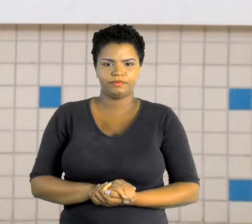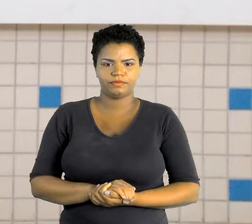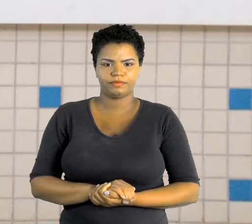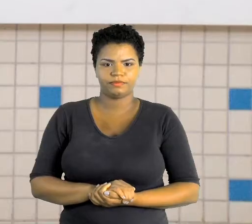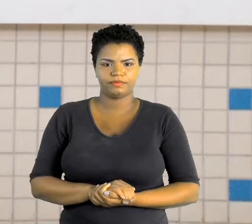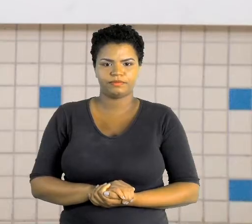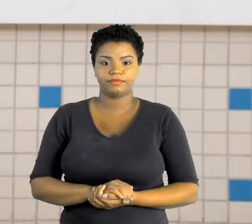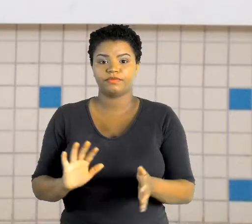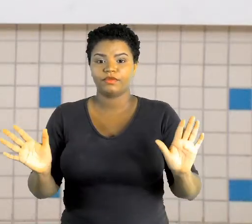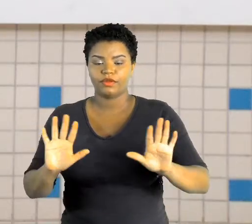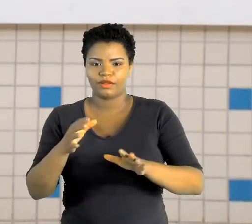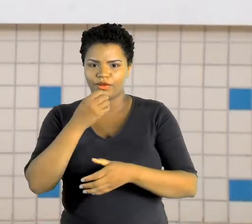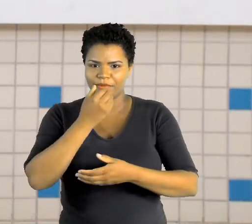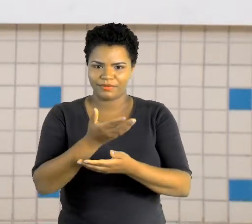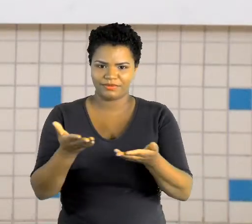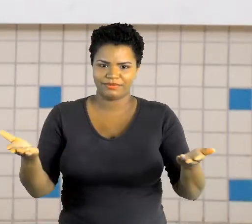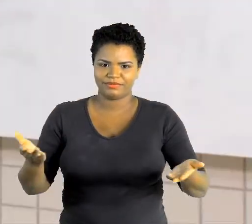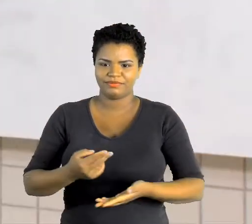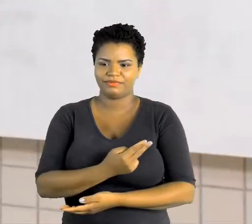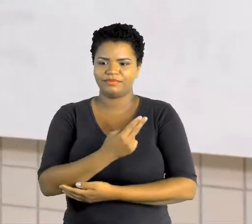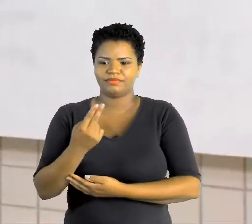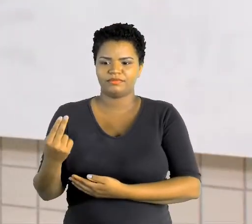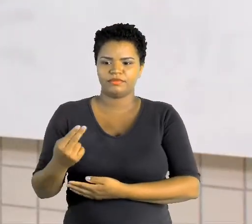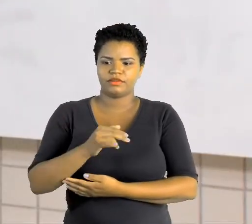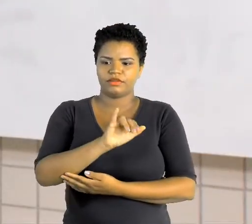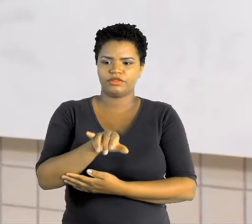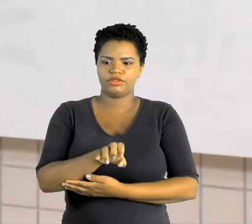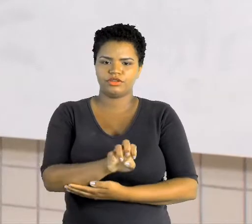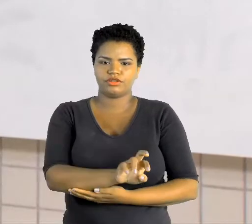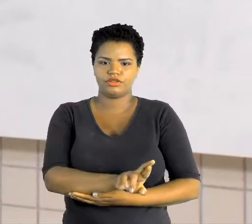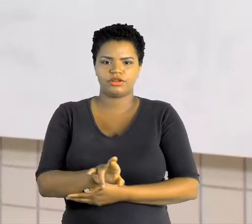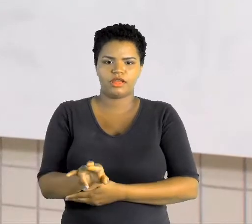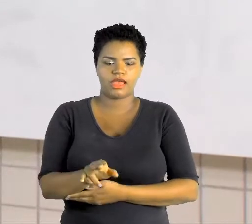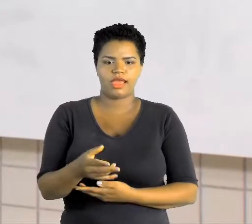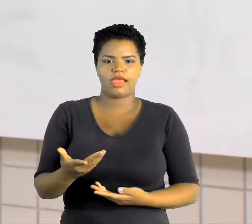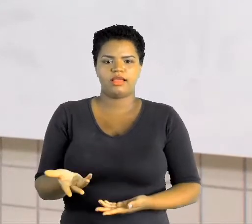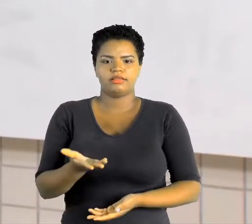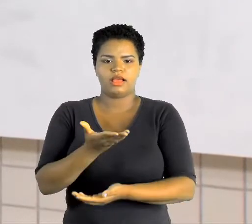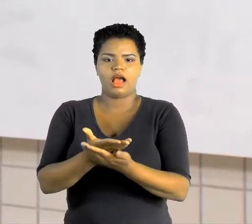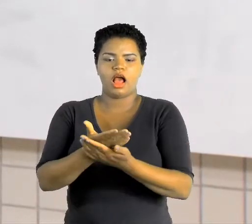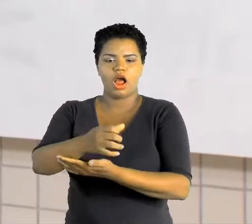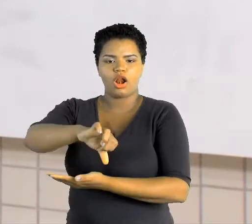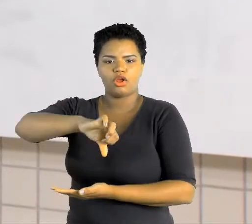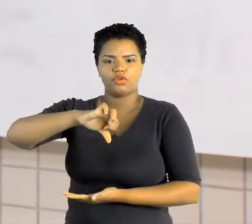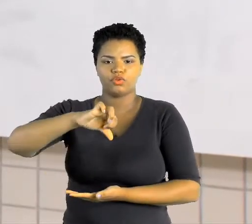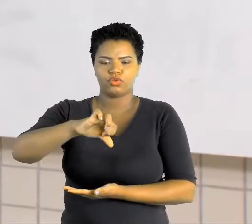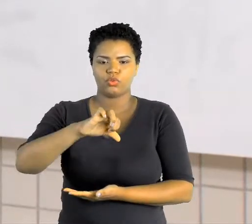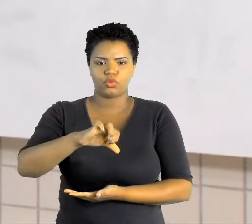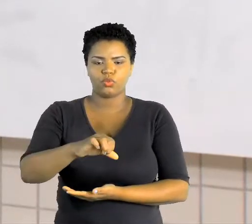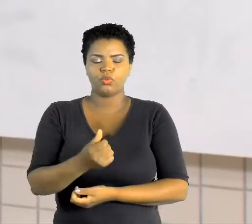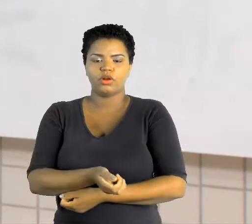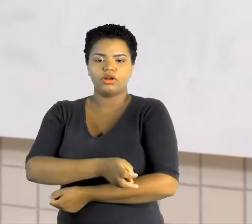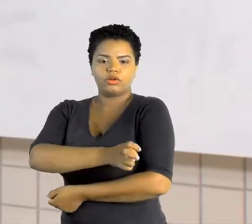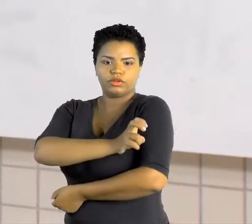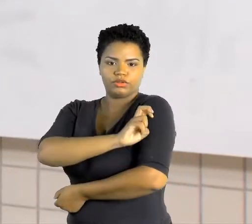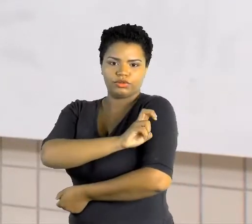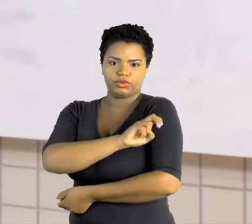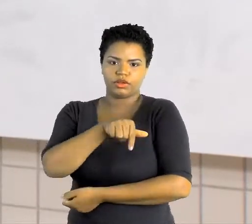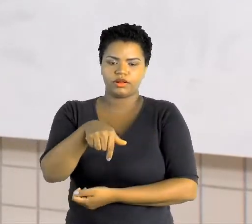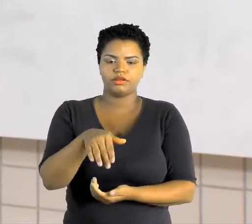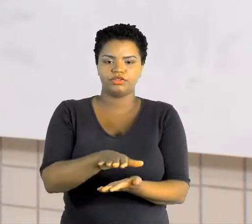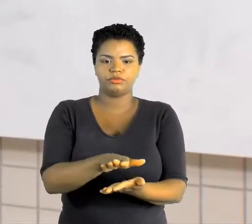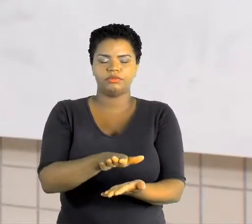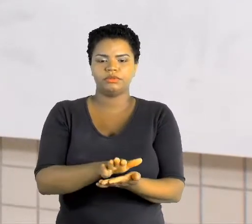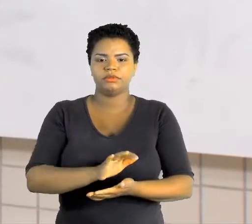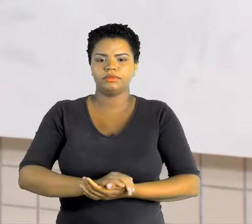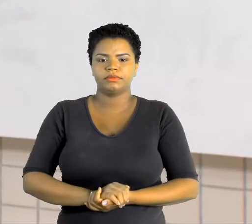Olá, tudo bem com vocês? Meu nome é Jerry e essa é a nossa nona aula de ciências para os quintos anos aqui de Palmas. Então hoje a